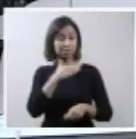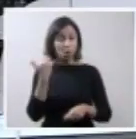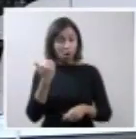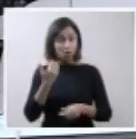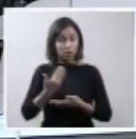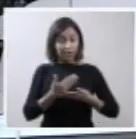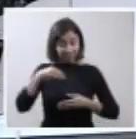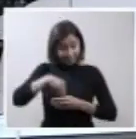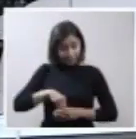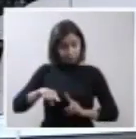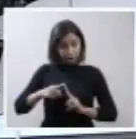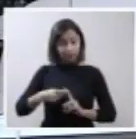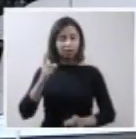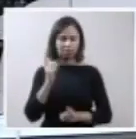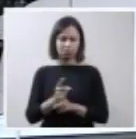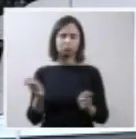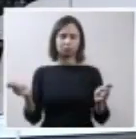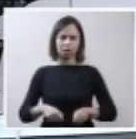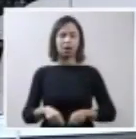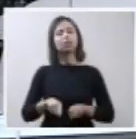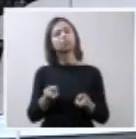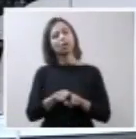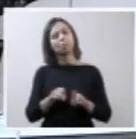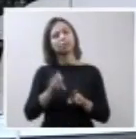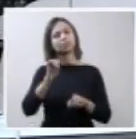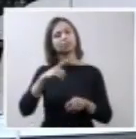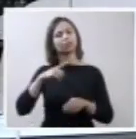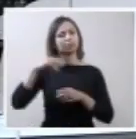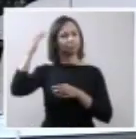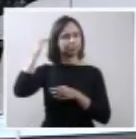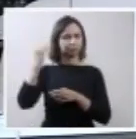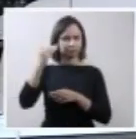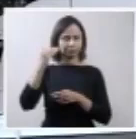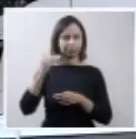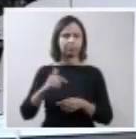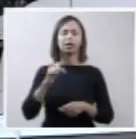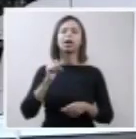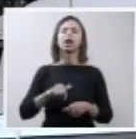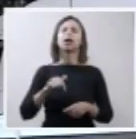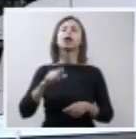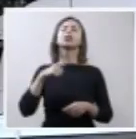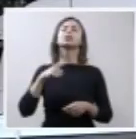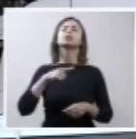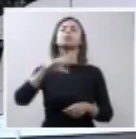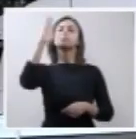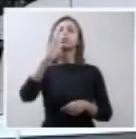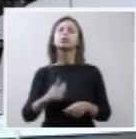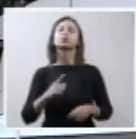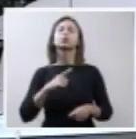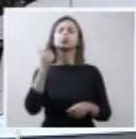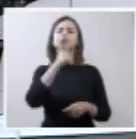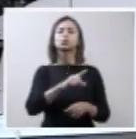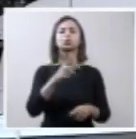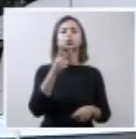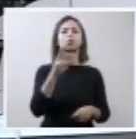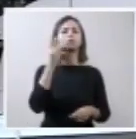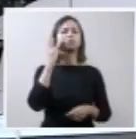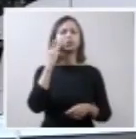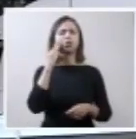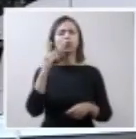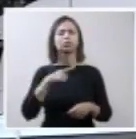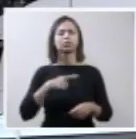2007, foram realizadas 2 milhões e 500 mil ecografias na rede pública de saúde, com